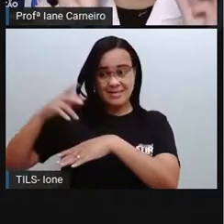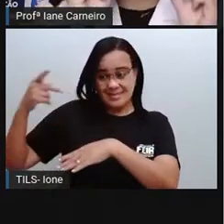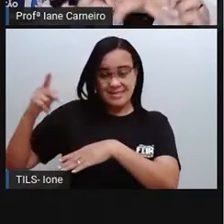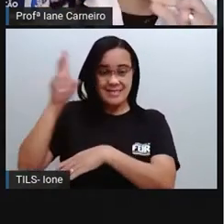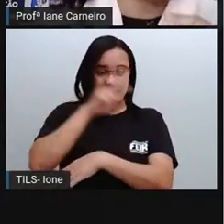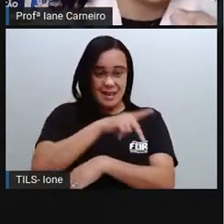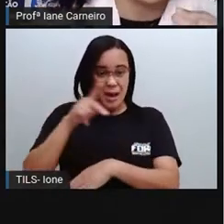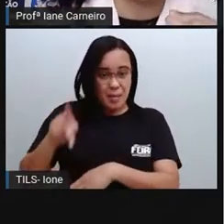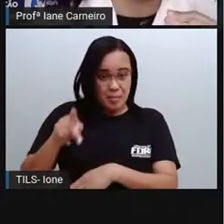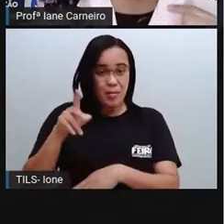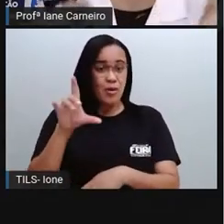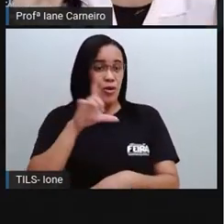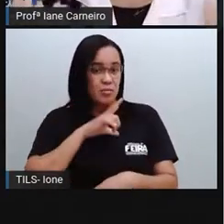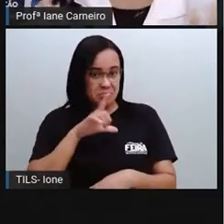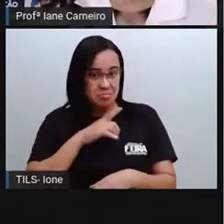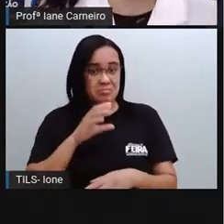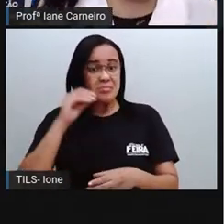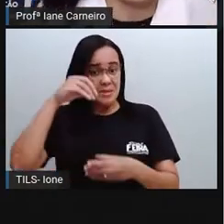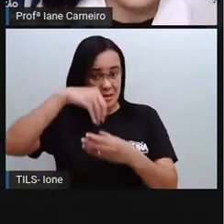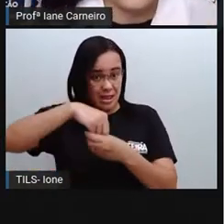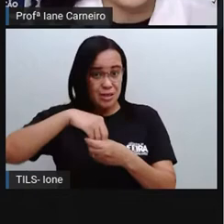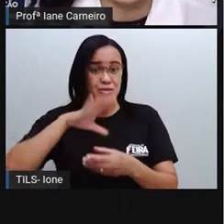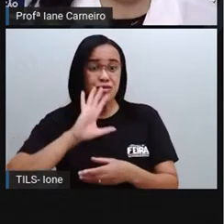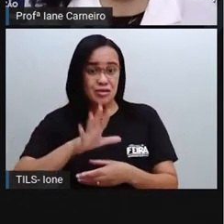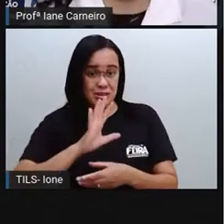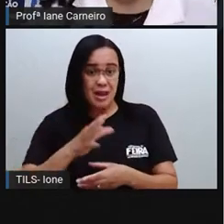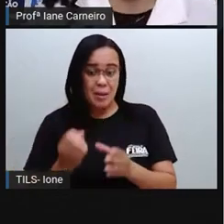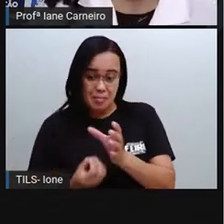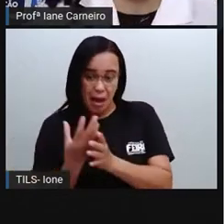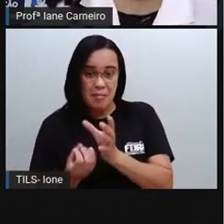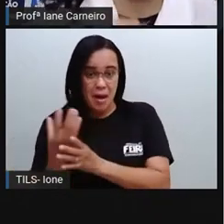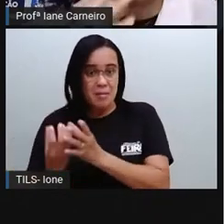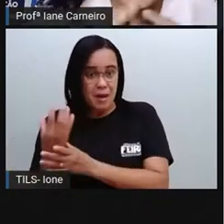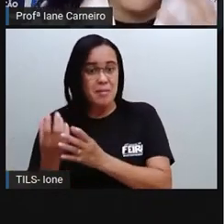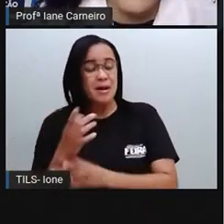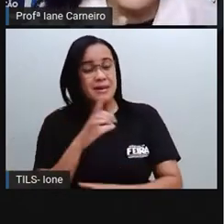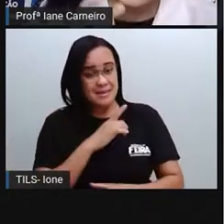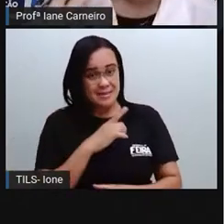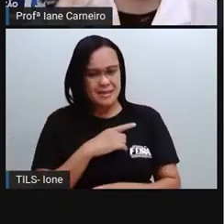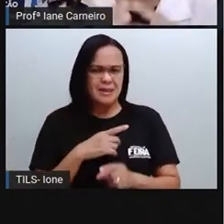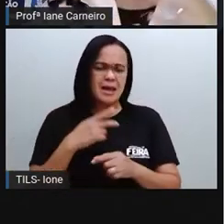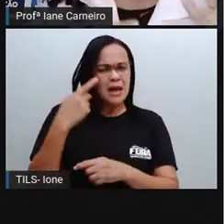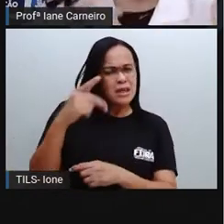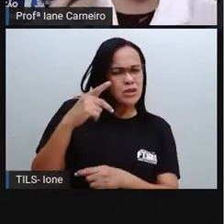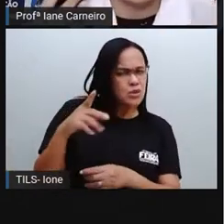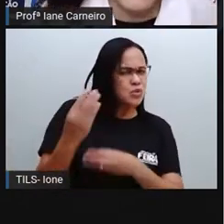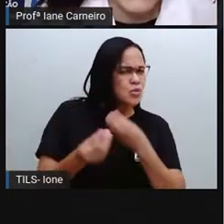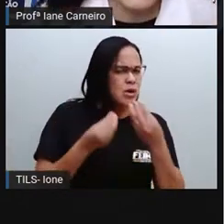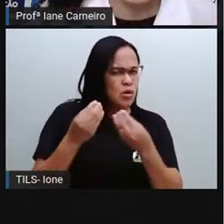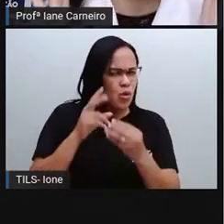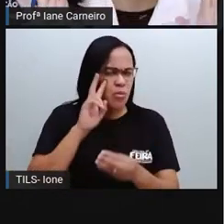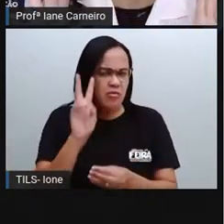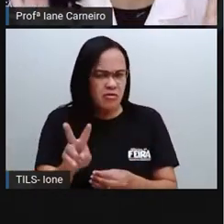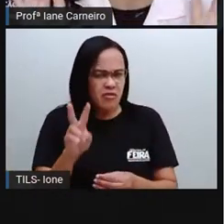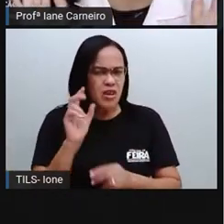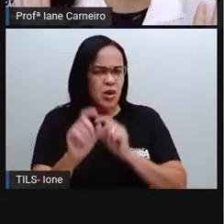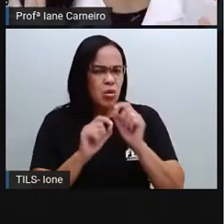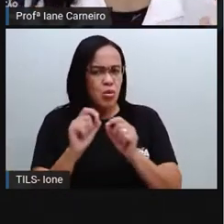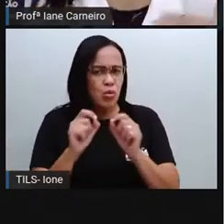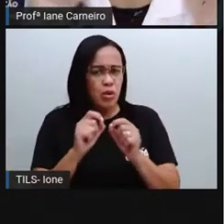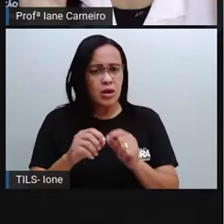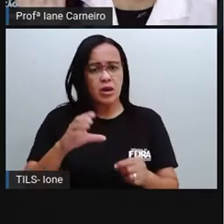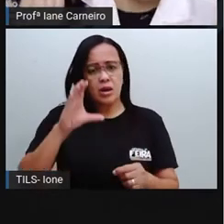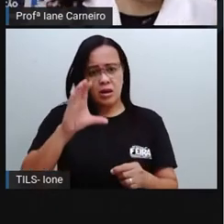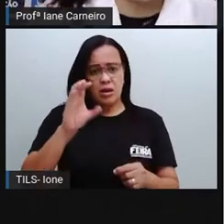um pouquinho de chorume, né? E a sua tá produzindo alguma coisa? Observa aí direitinho a sua composteira, né? Se você ainda não